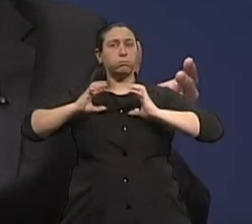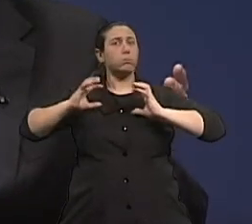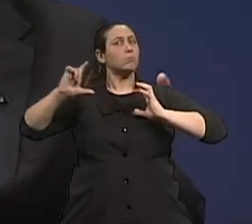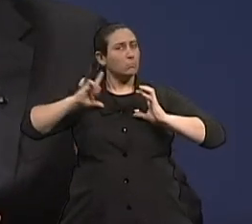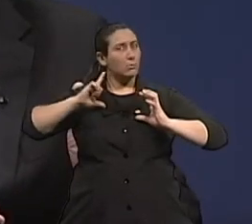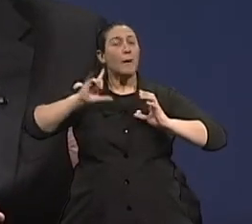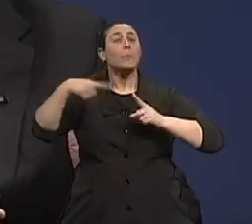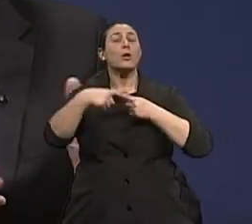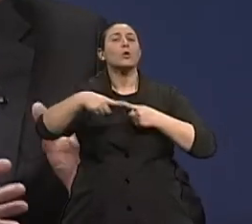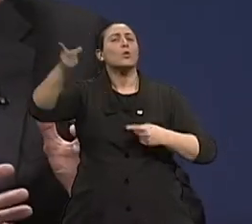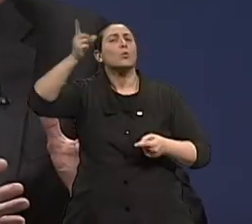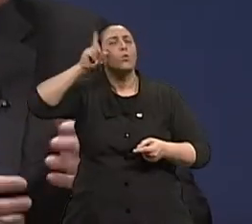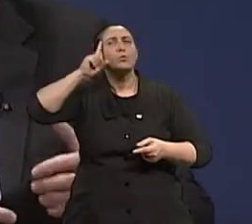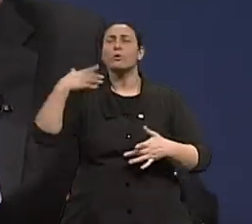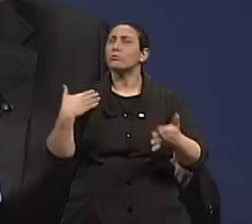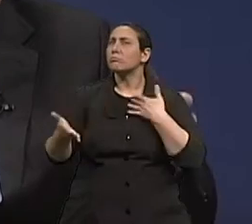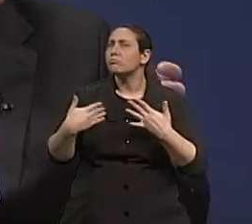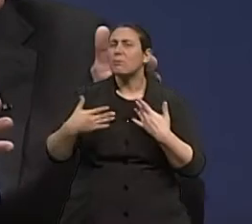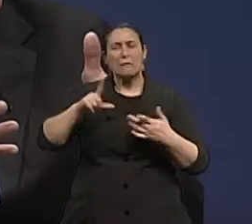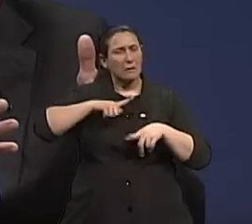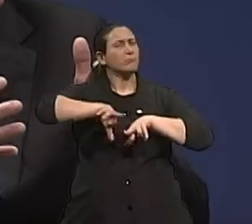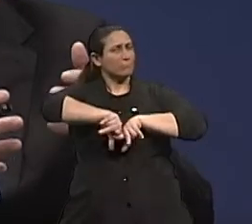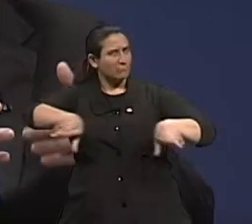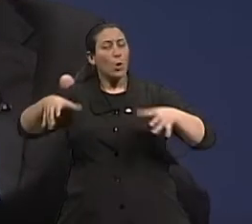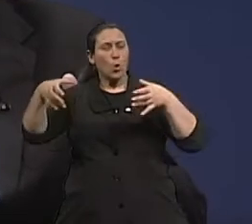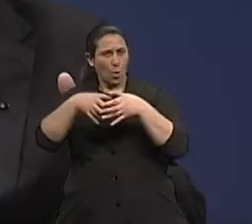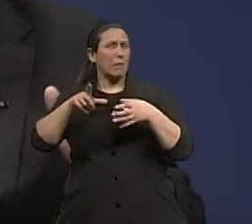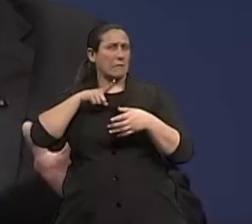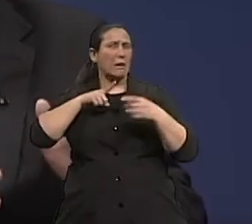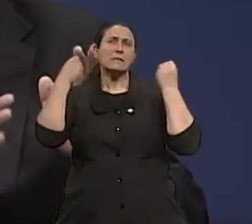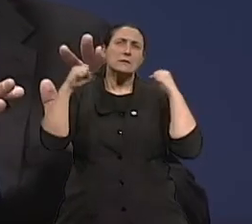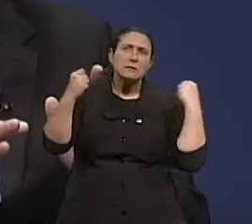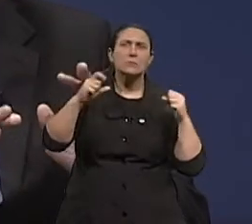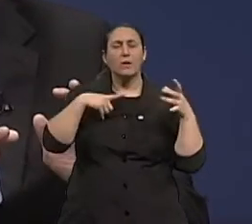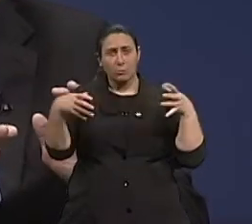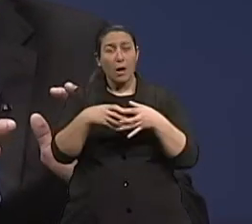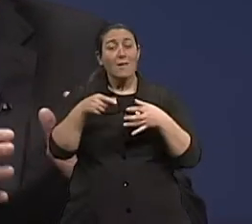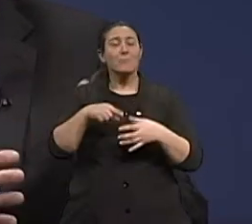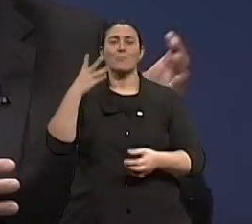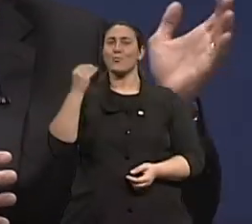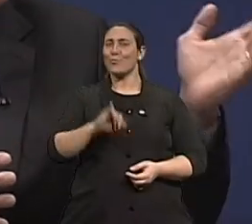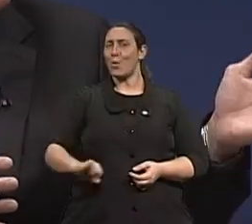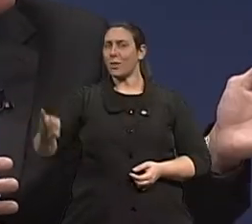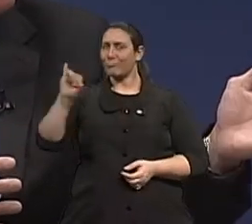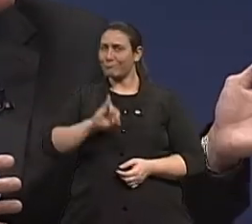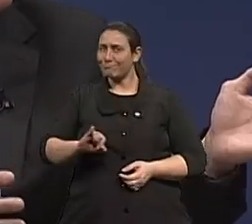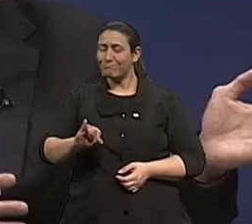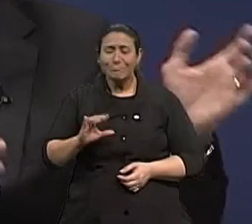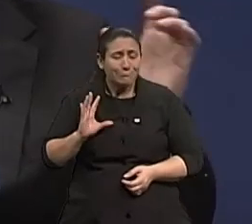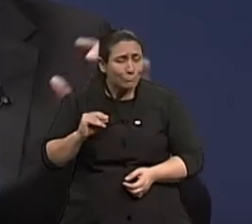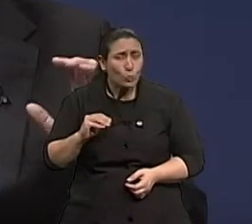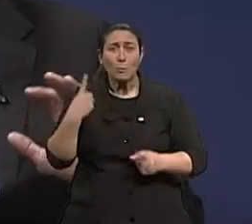coisas do dia a dia, enfim, tem várias atividades esses grupos, são vários. Isso é fundamental. Até mesmo,